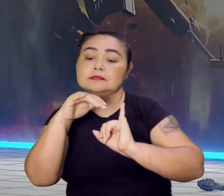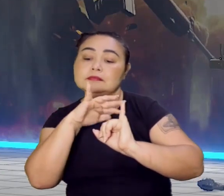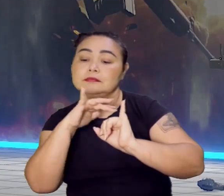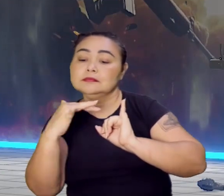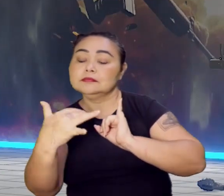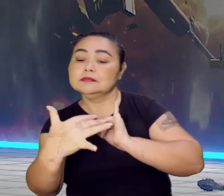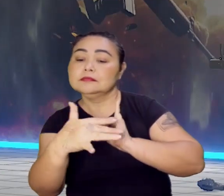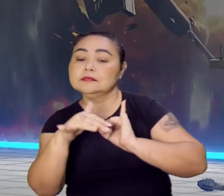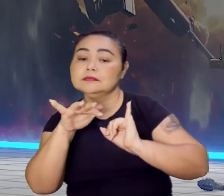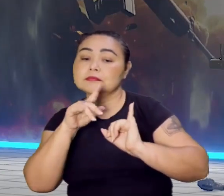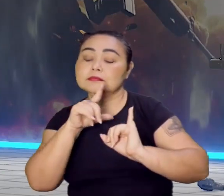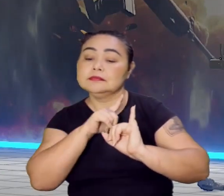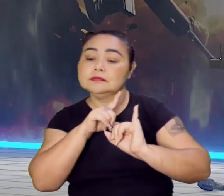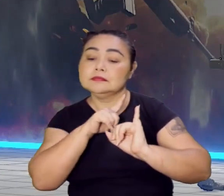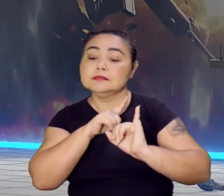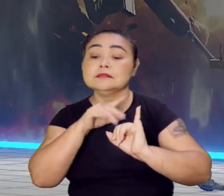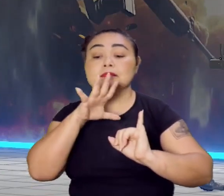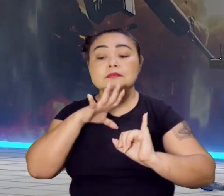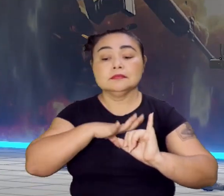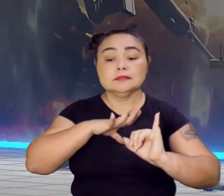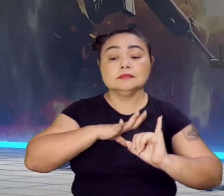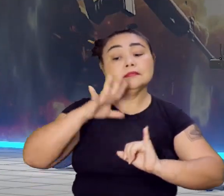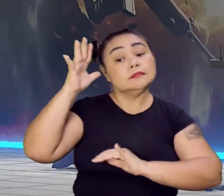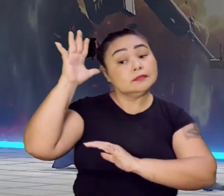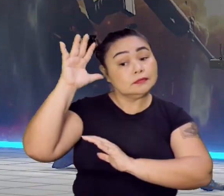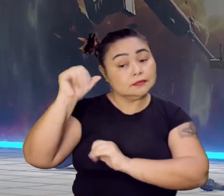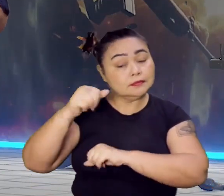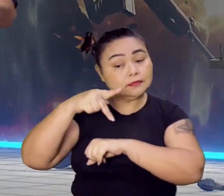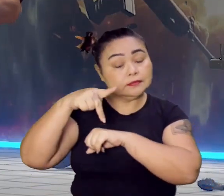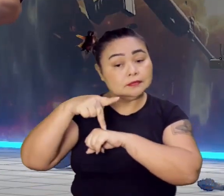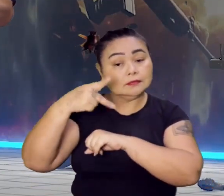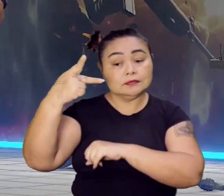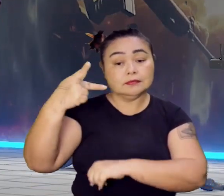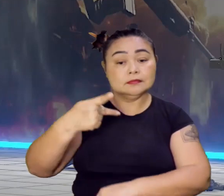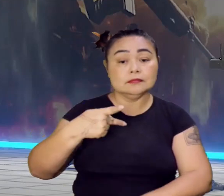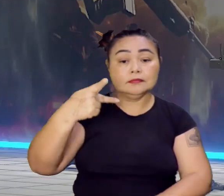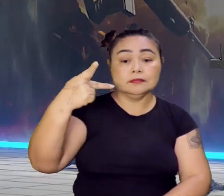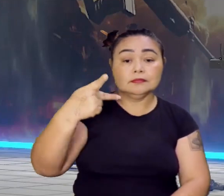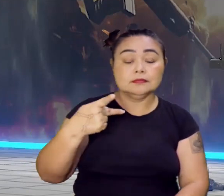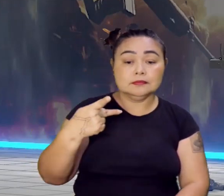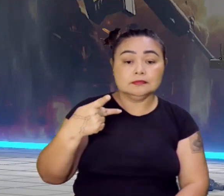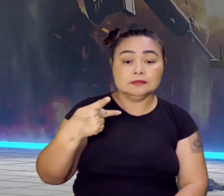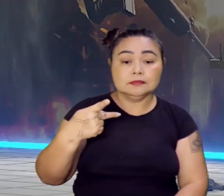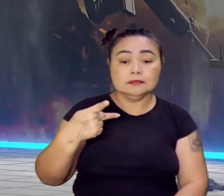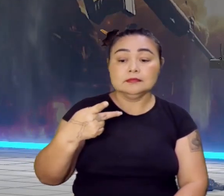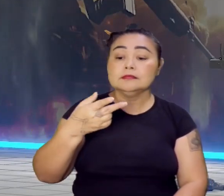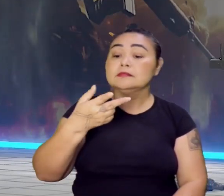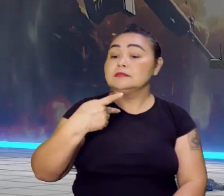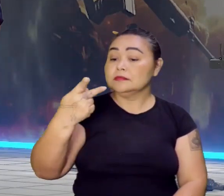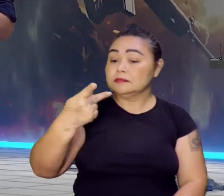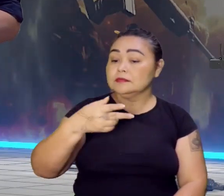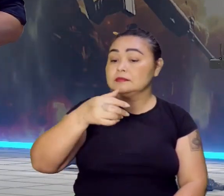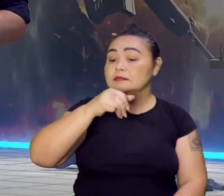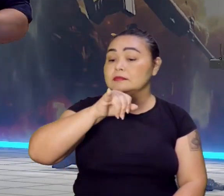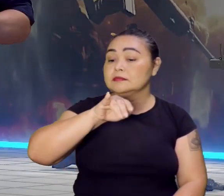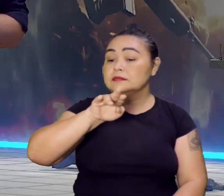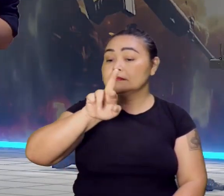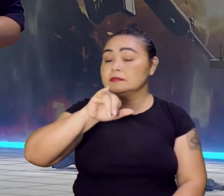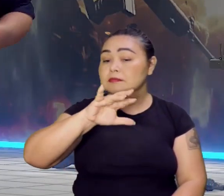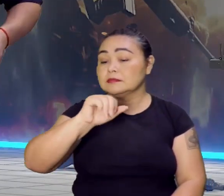A península onde fica Portugal e Espanha é chamada de península ibérica. Não tem a península